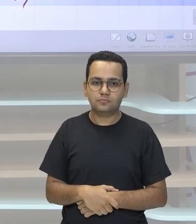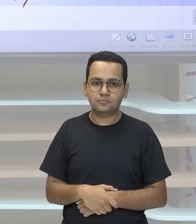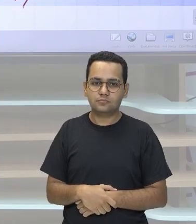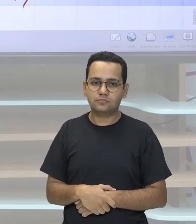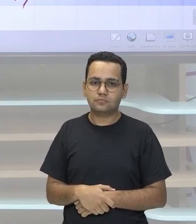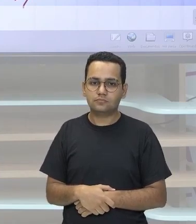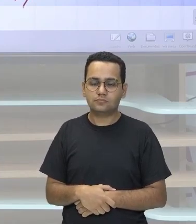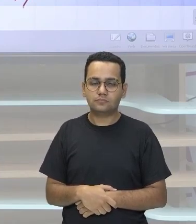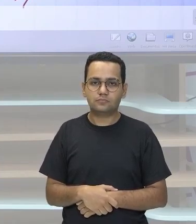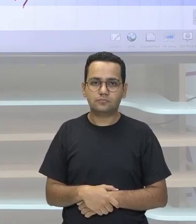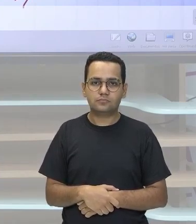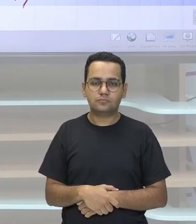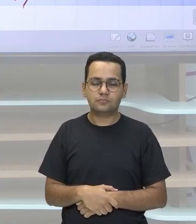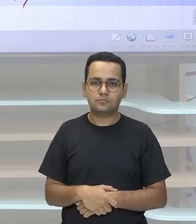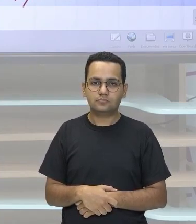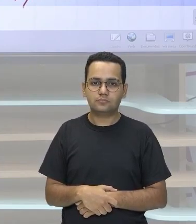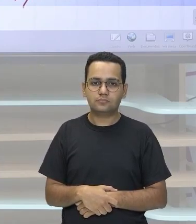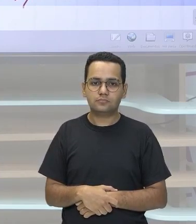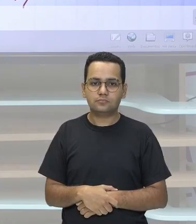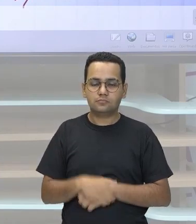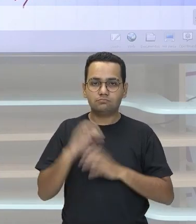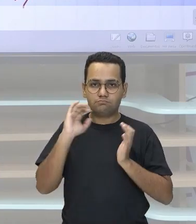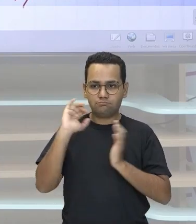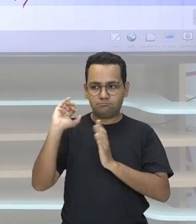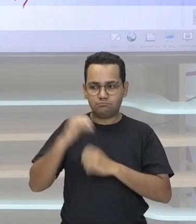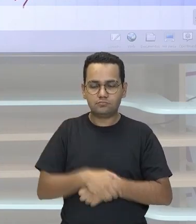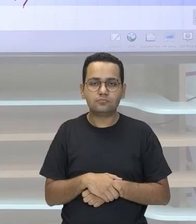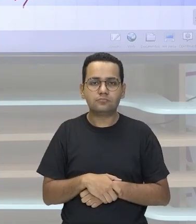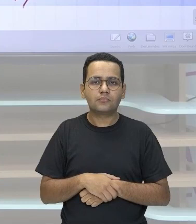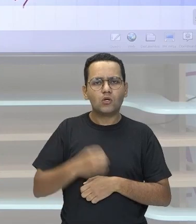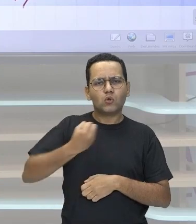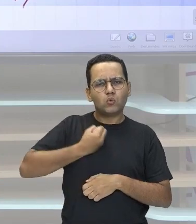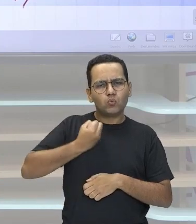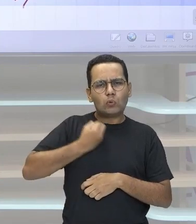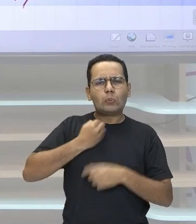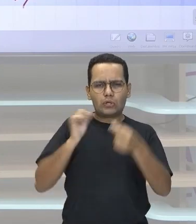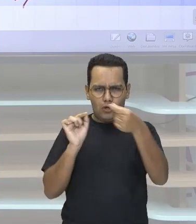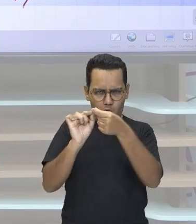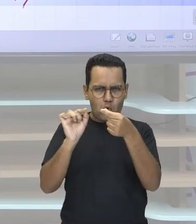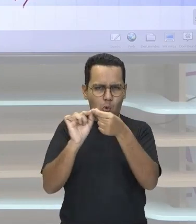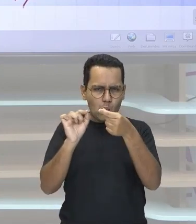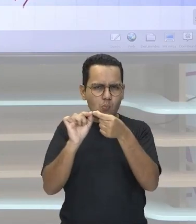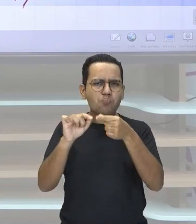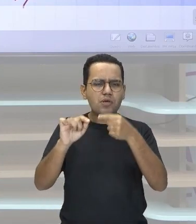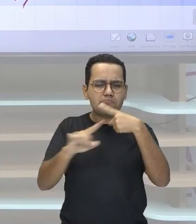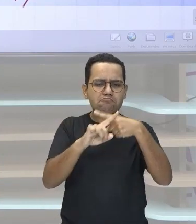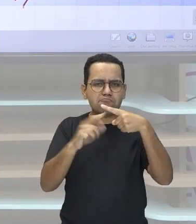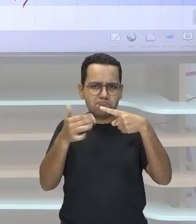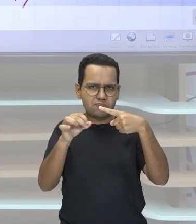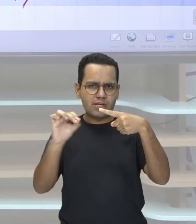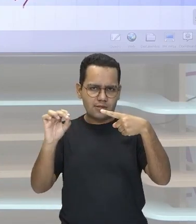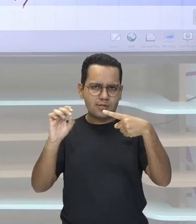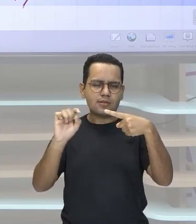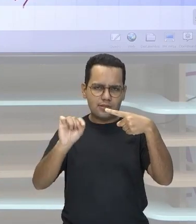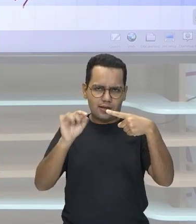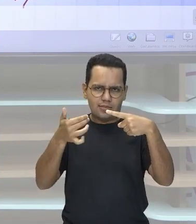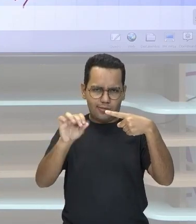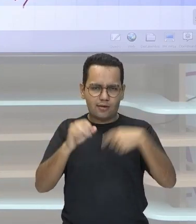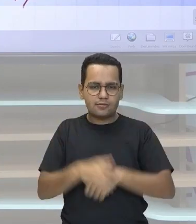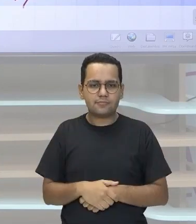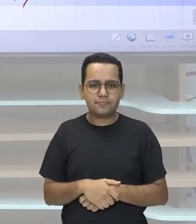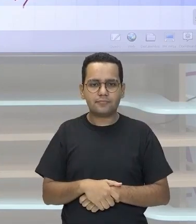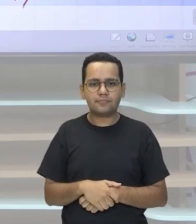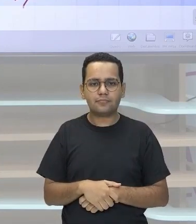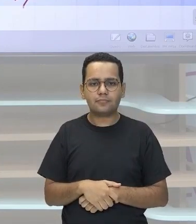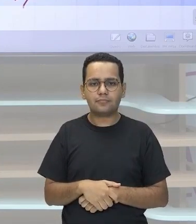potências de base 10 O que você vai fazer? Nós temos aqui Aqueles 3 passozinhos Ou seja Não é só a potência de